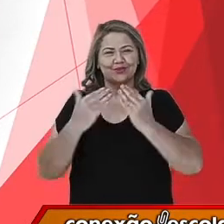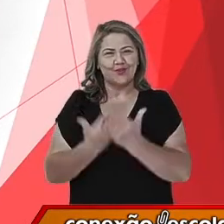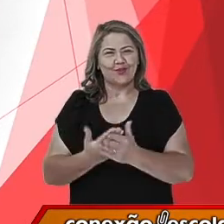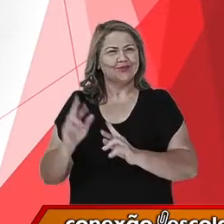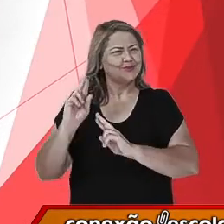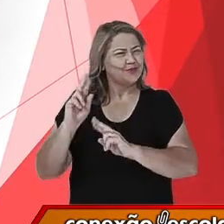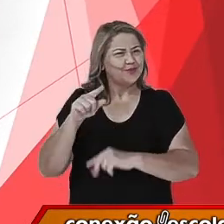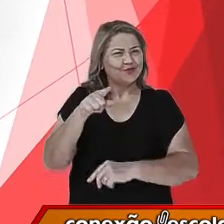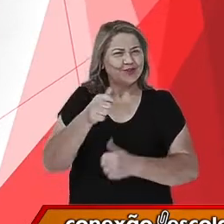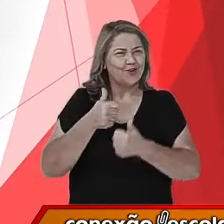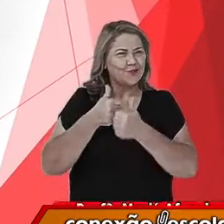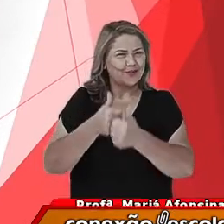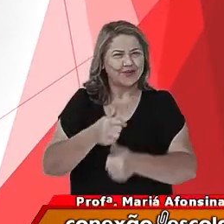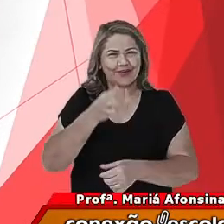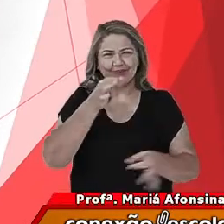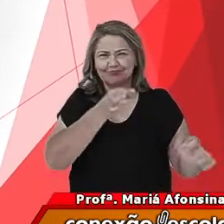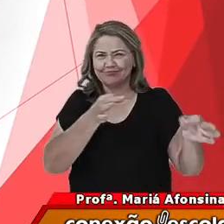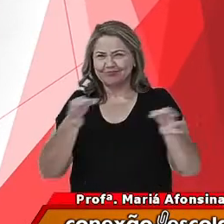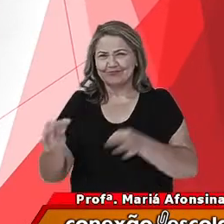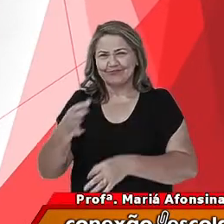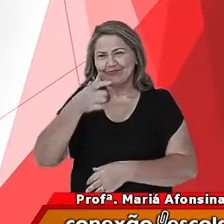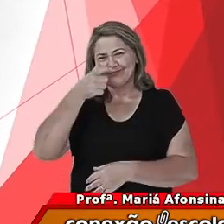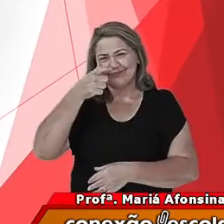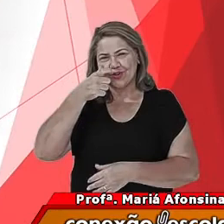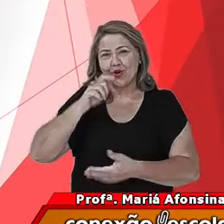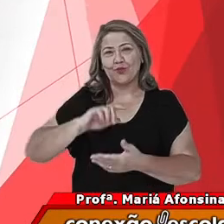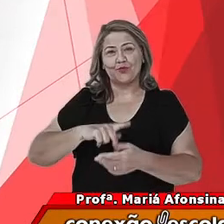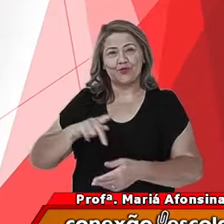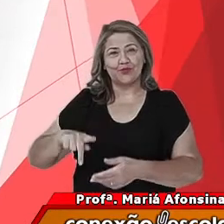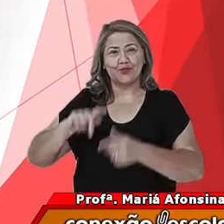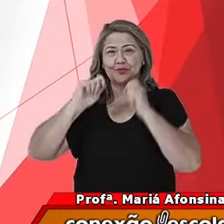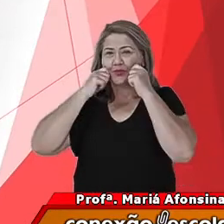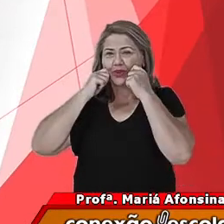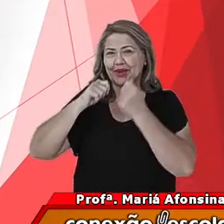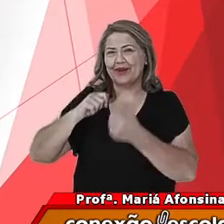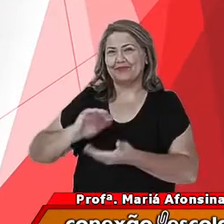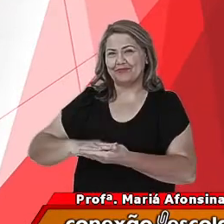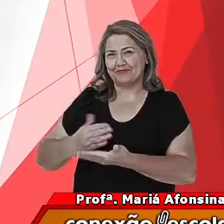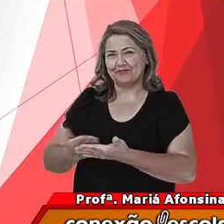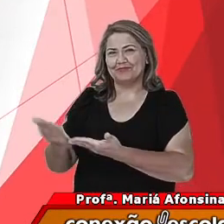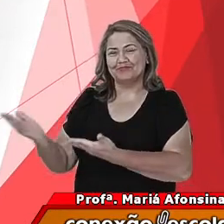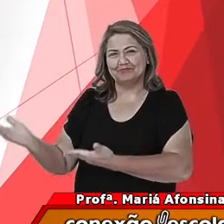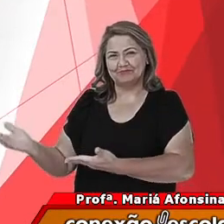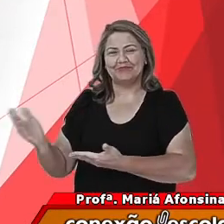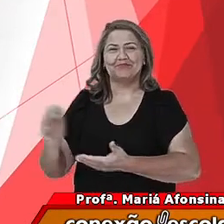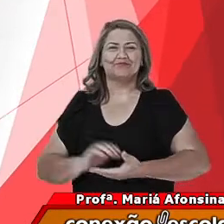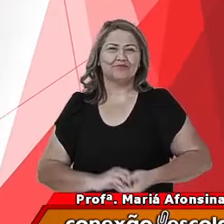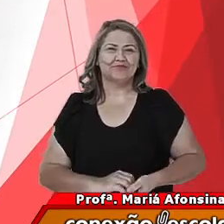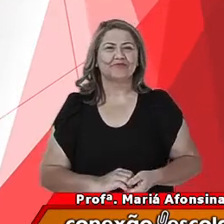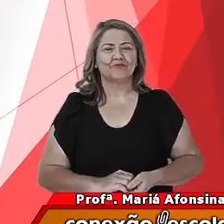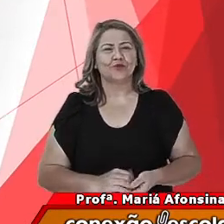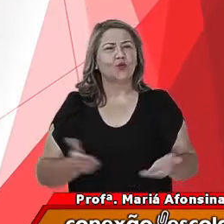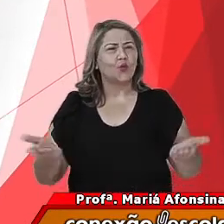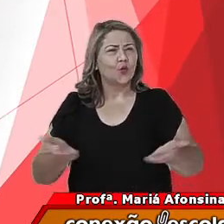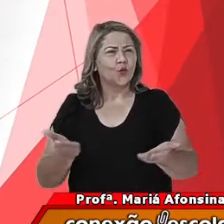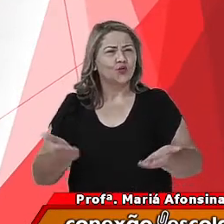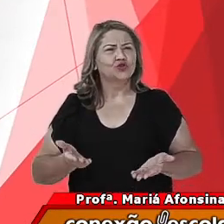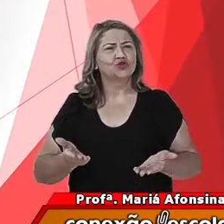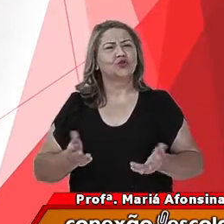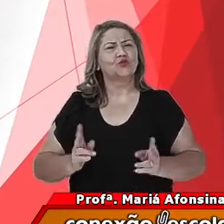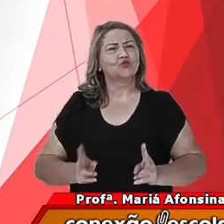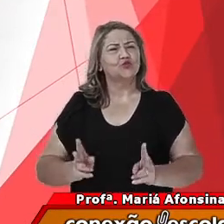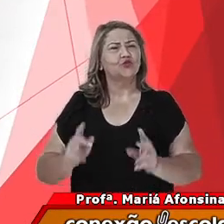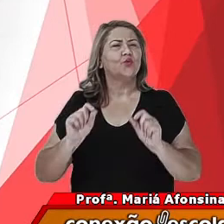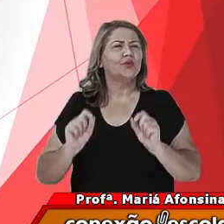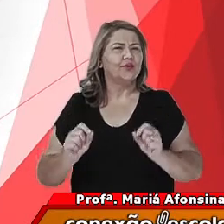possa nos acompanhar. Estamos aqui juntamente com o professor intérprete Maria. Daremos então um prosseguimento. Hoje nós